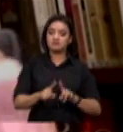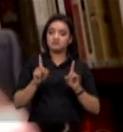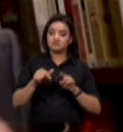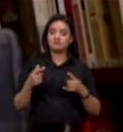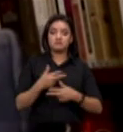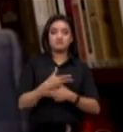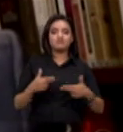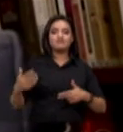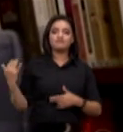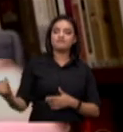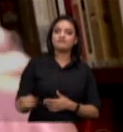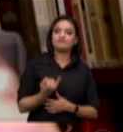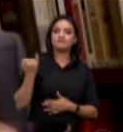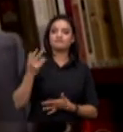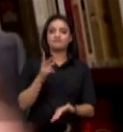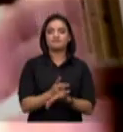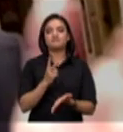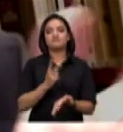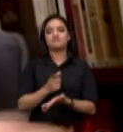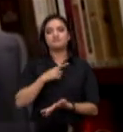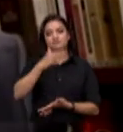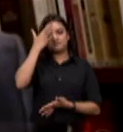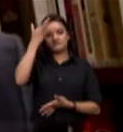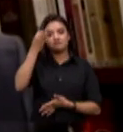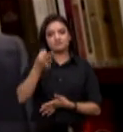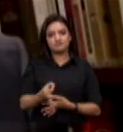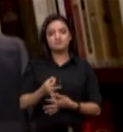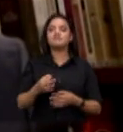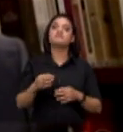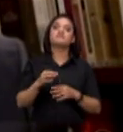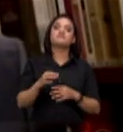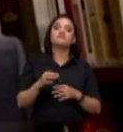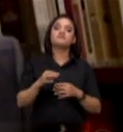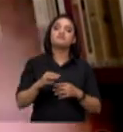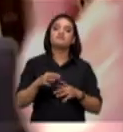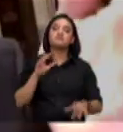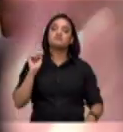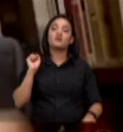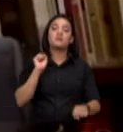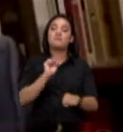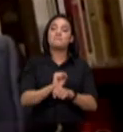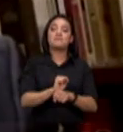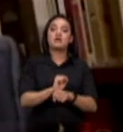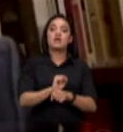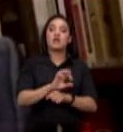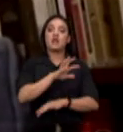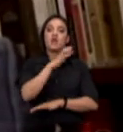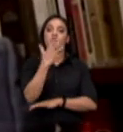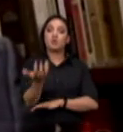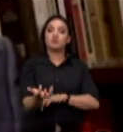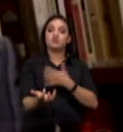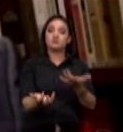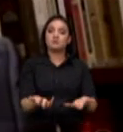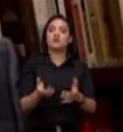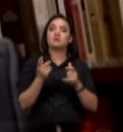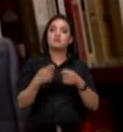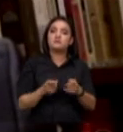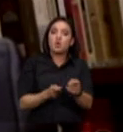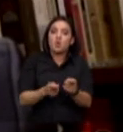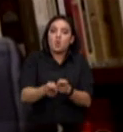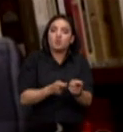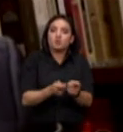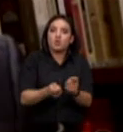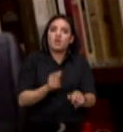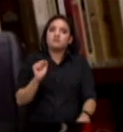imprescindível para a contenção do desmatamento ilegal na Amazônia aquilo que o doutor Werner Ergal chamou de comando e controle